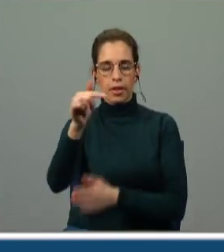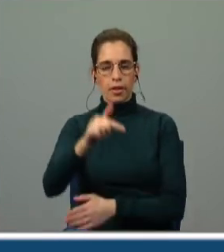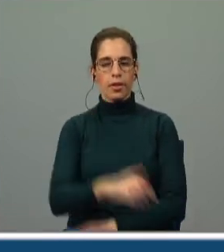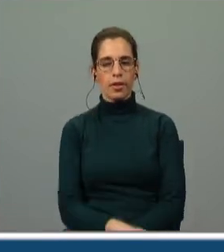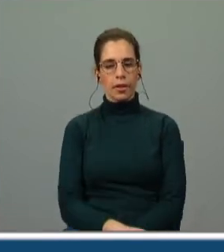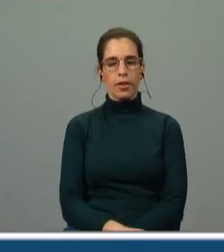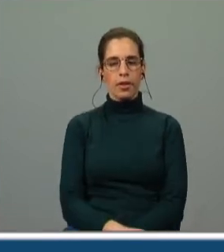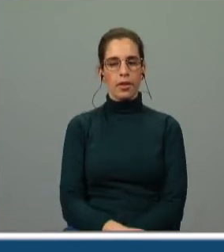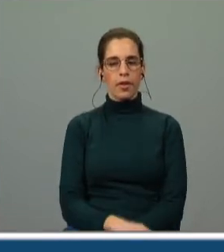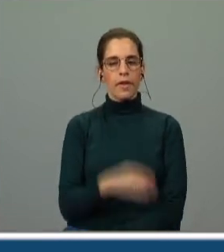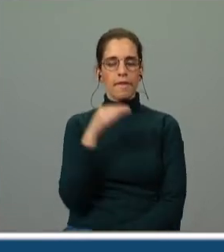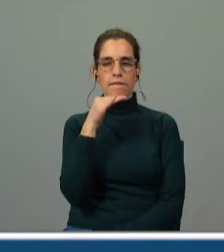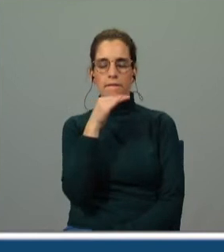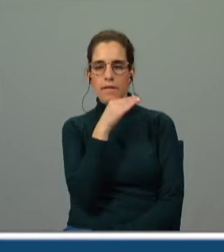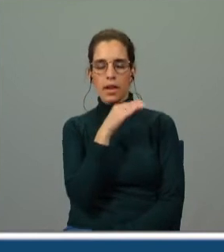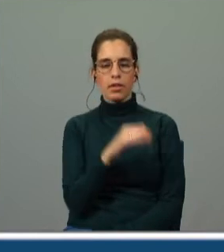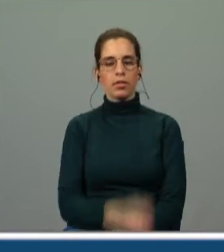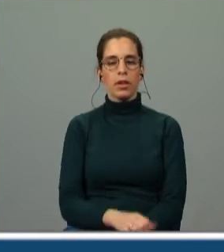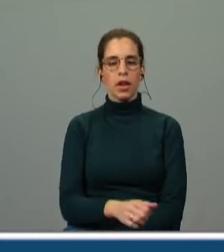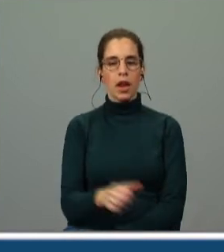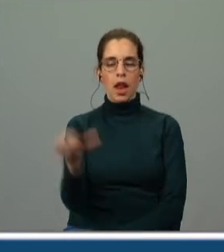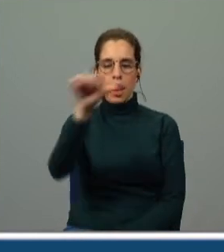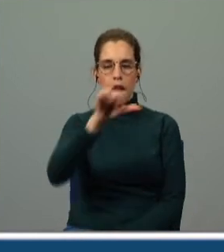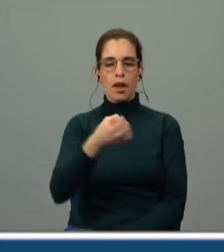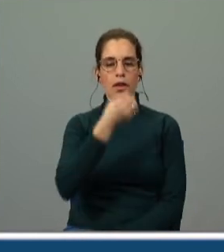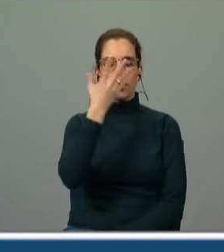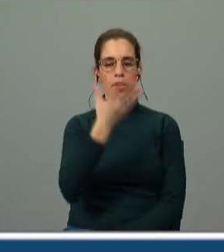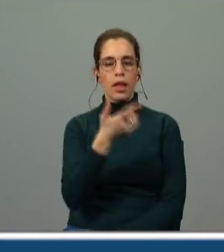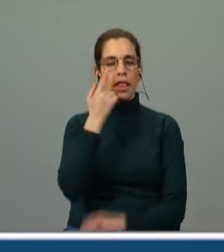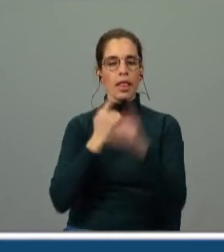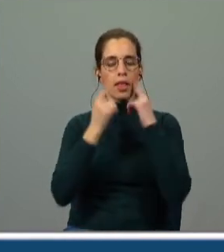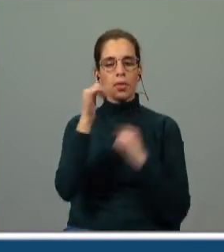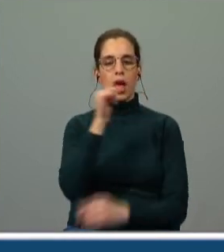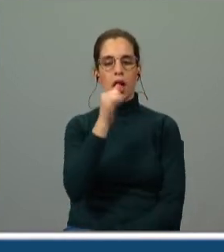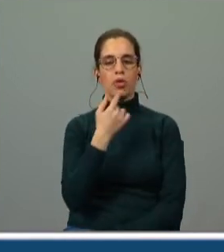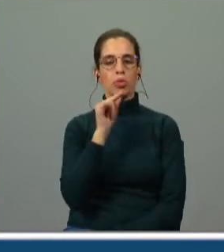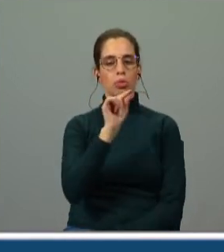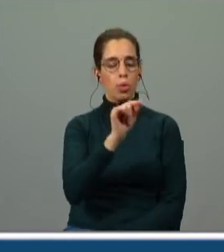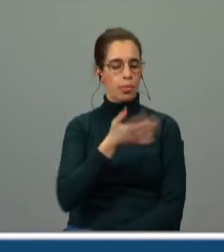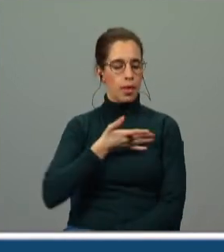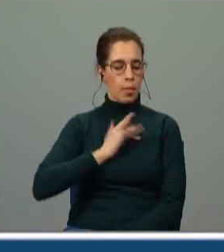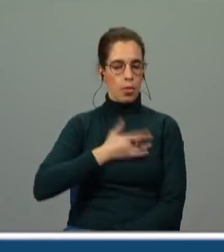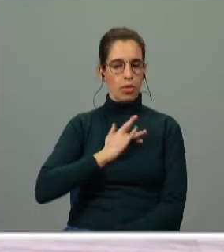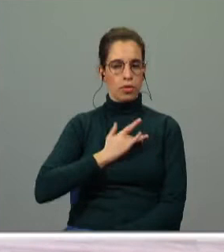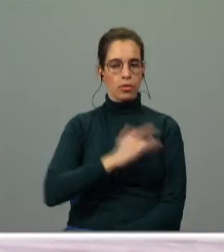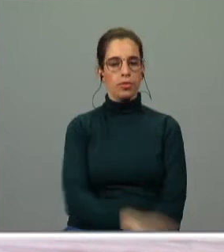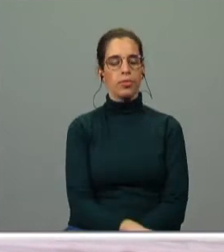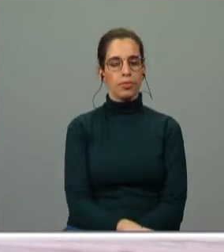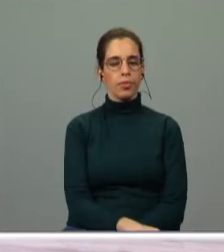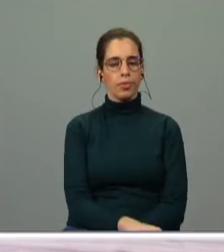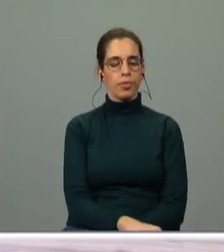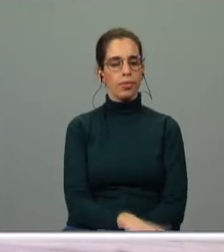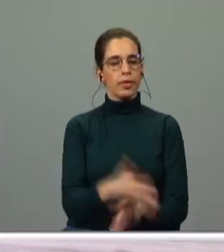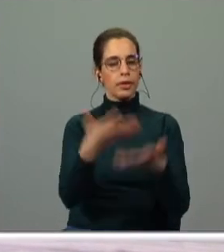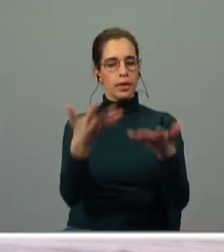que fresca fonte rega as flores que lágrimas são a água e o nome amores e